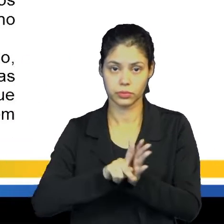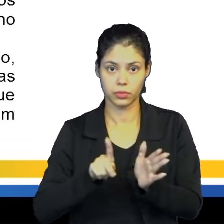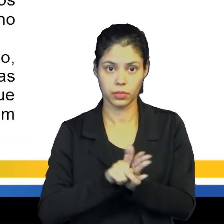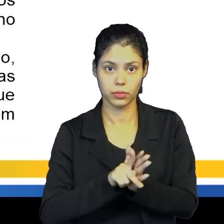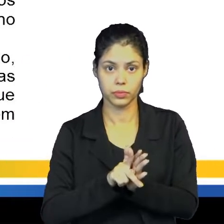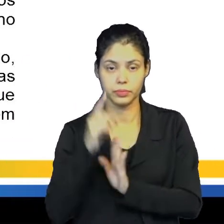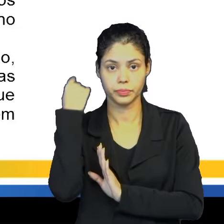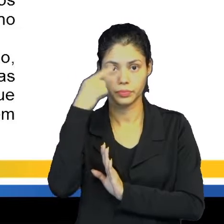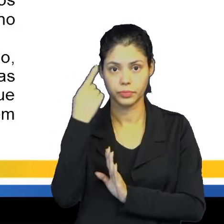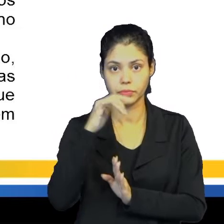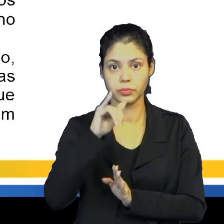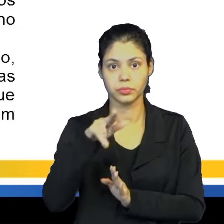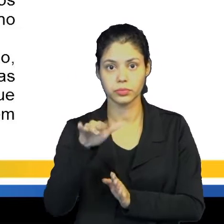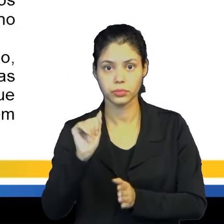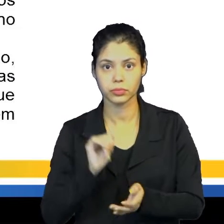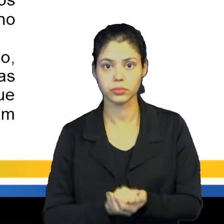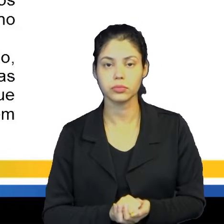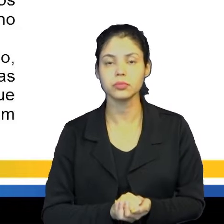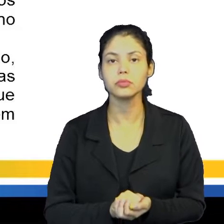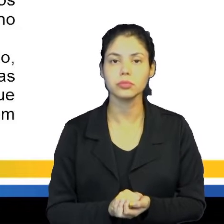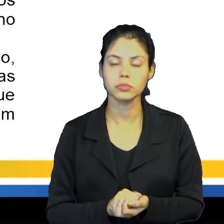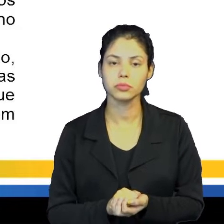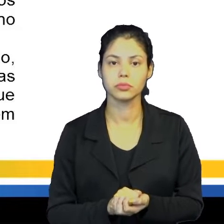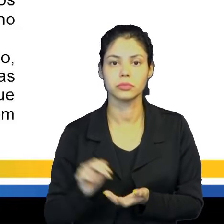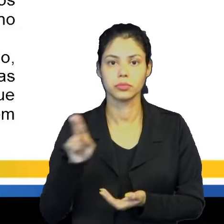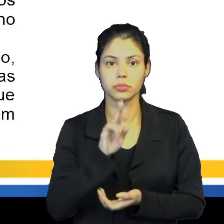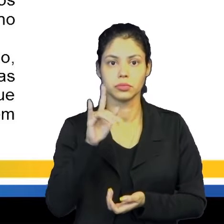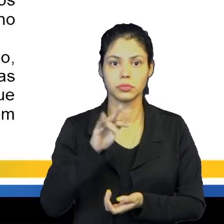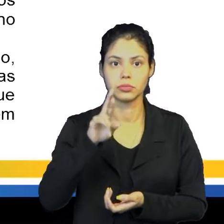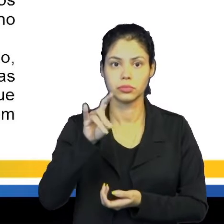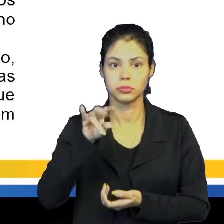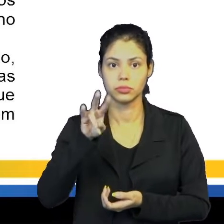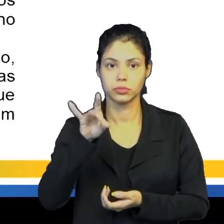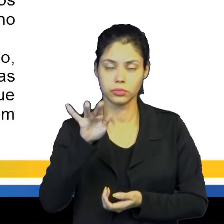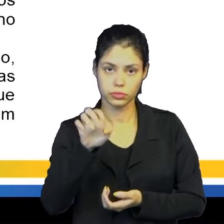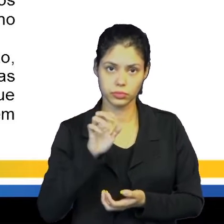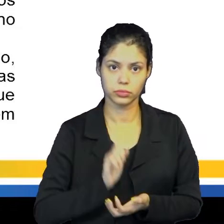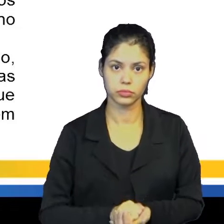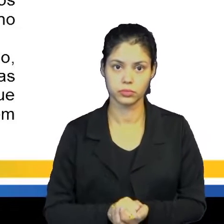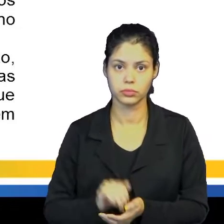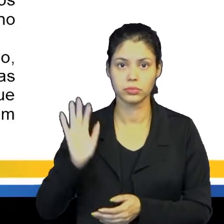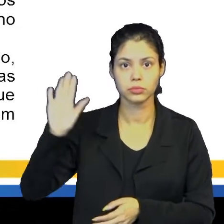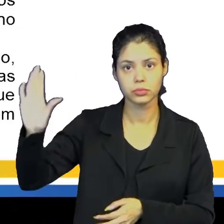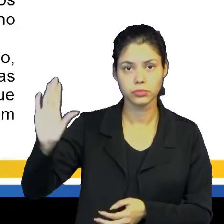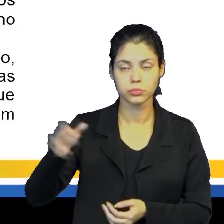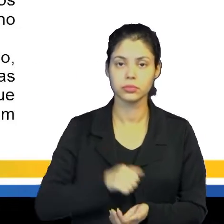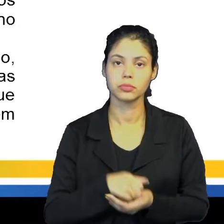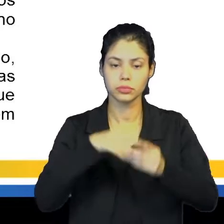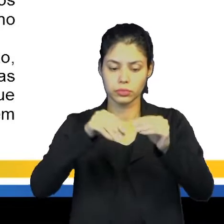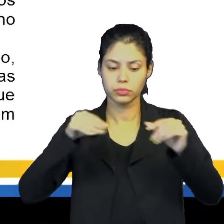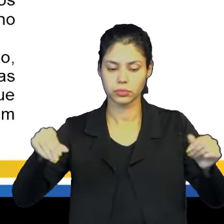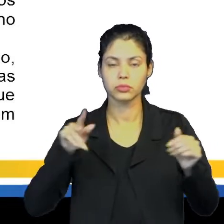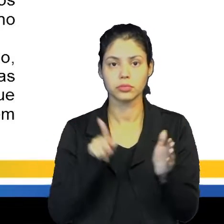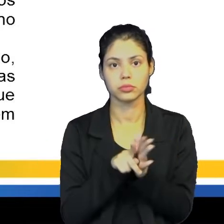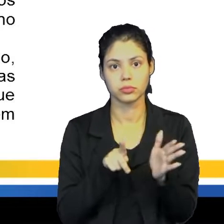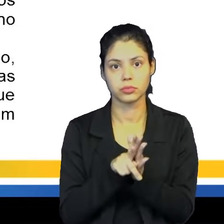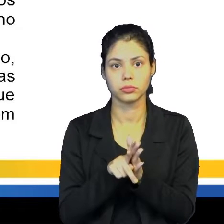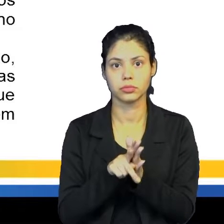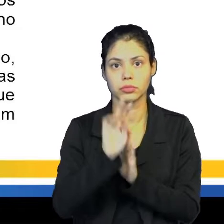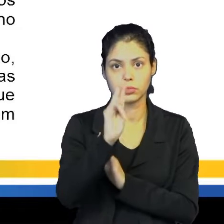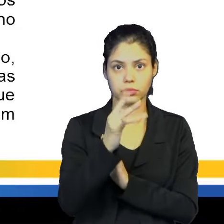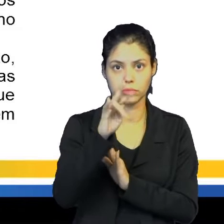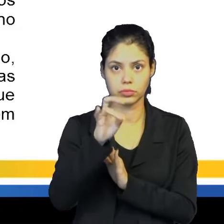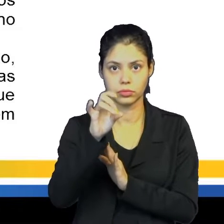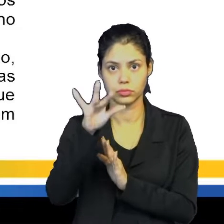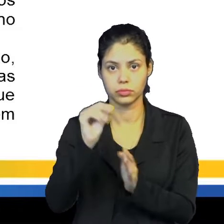espanhol na ilha de Espanhola, né, que se chamava Natividade. Ficava no território haitiano. Quando